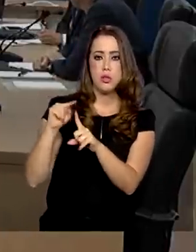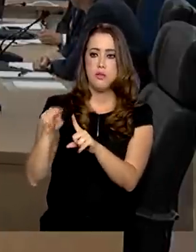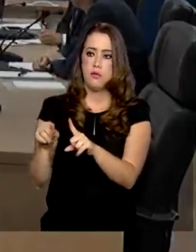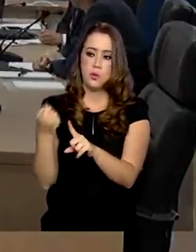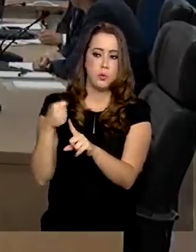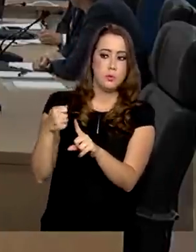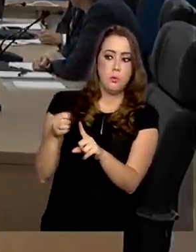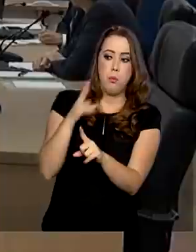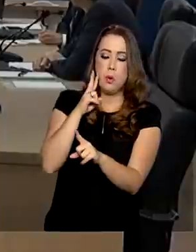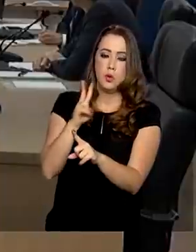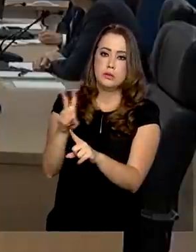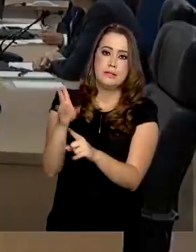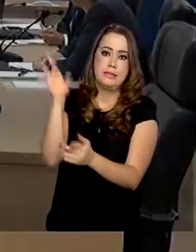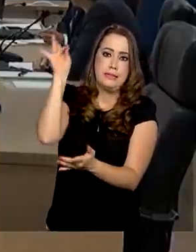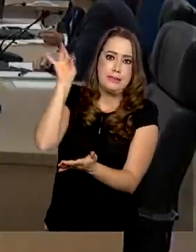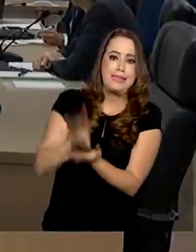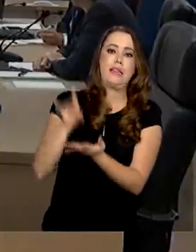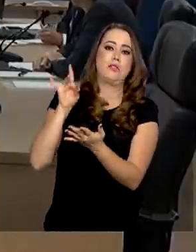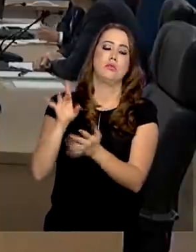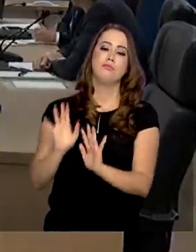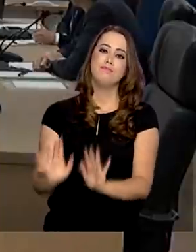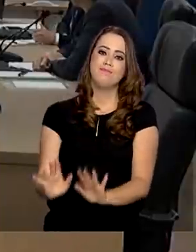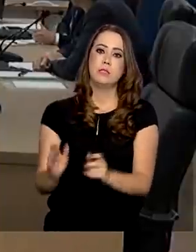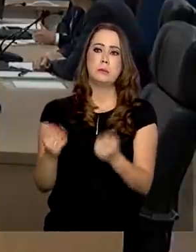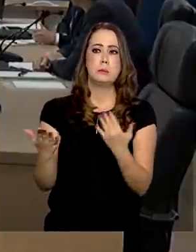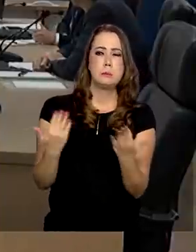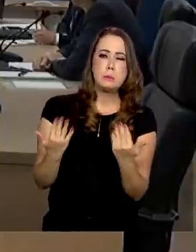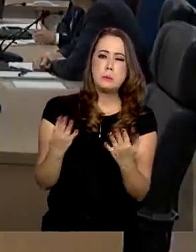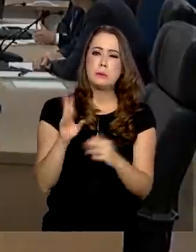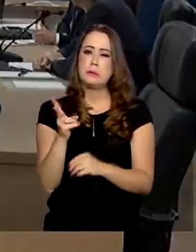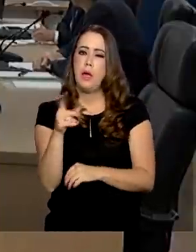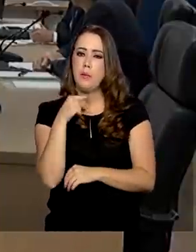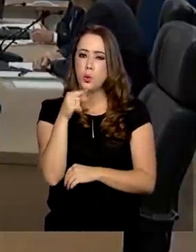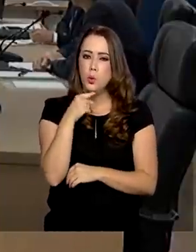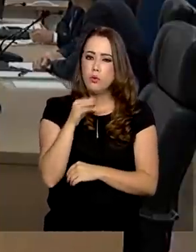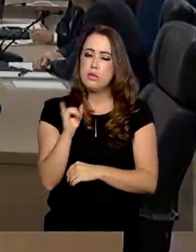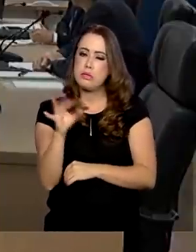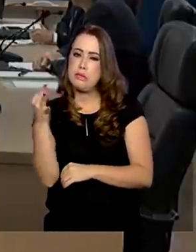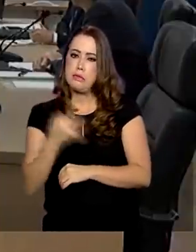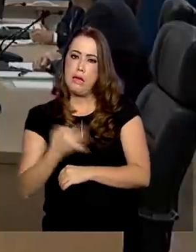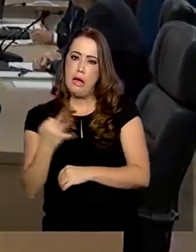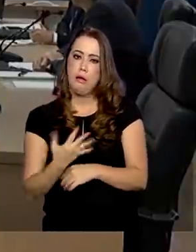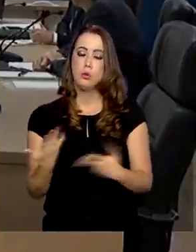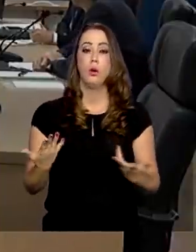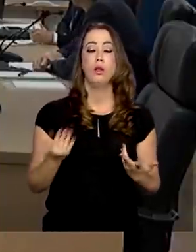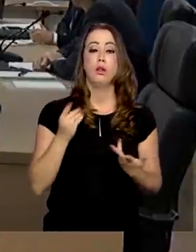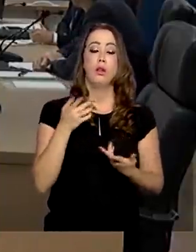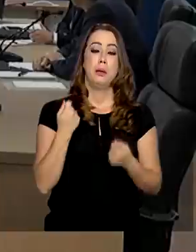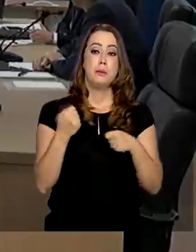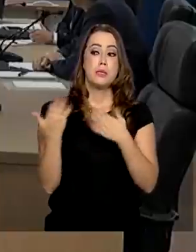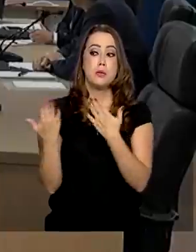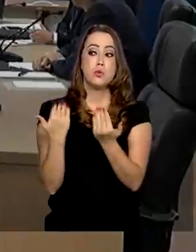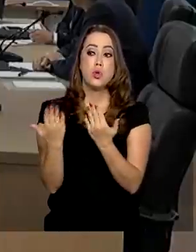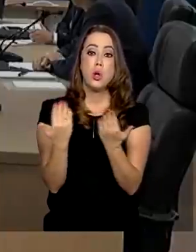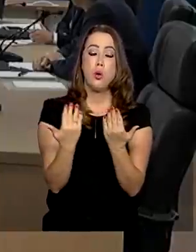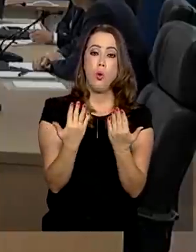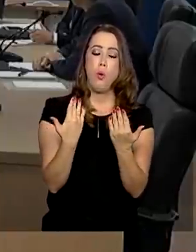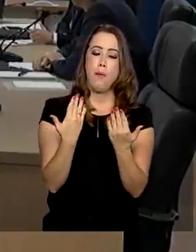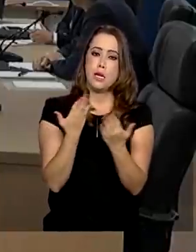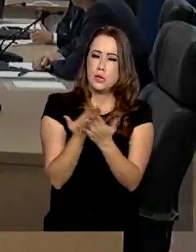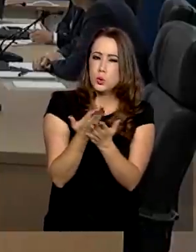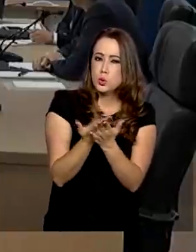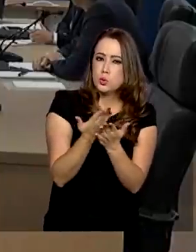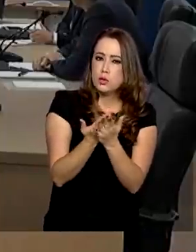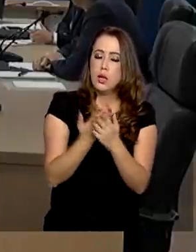devem ser usados como evidência absoluta de infecção, devendo ser interpretados por profissional de